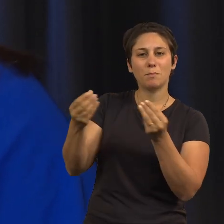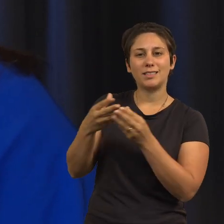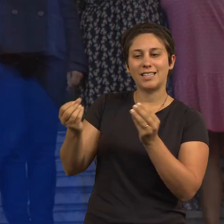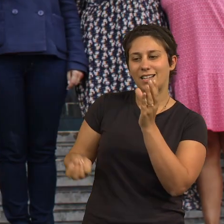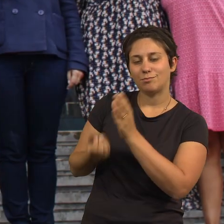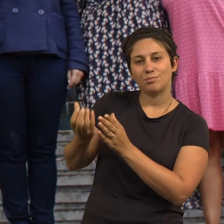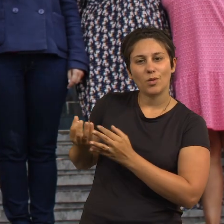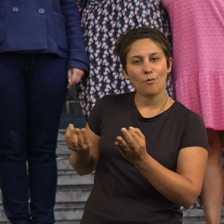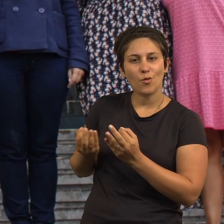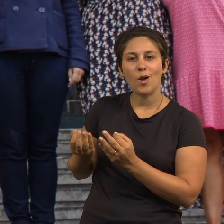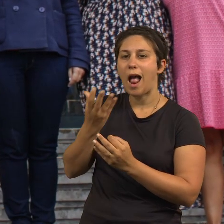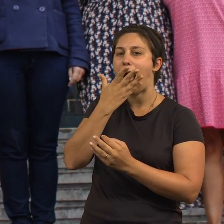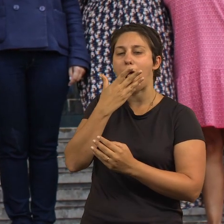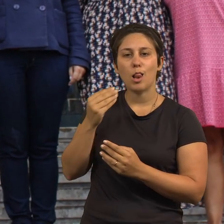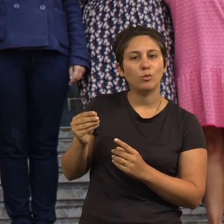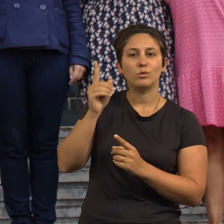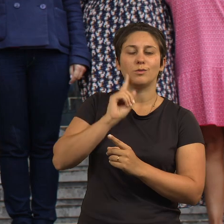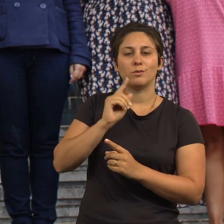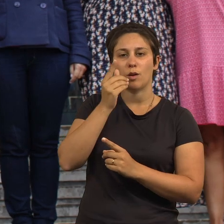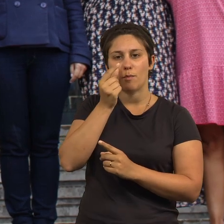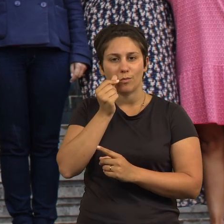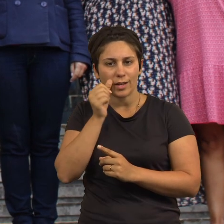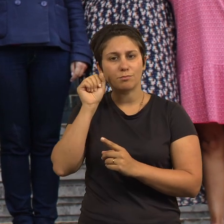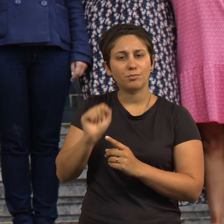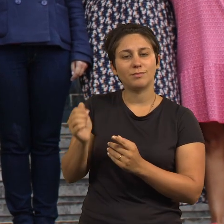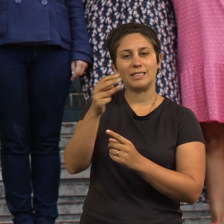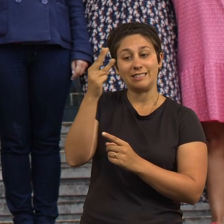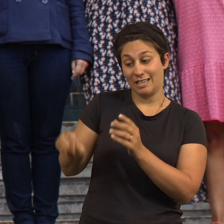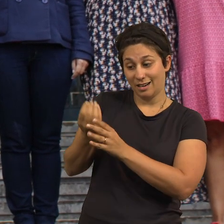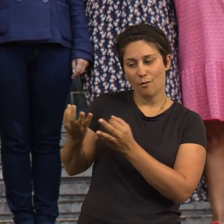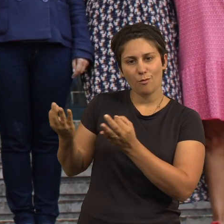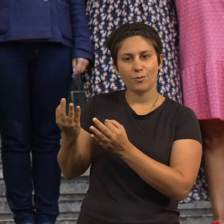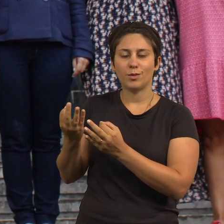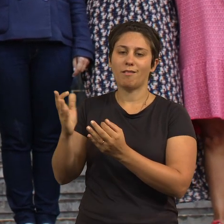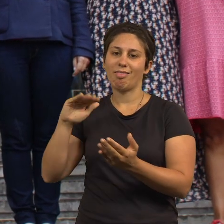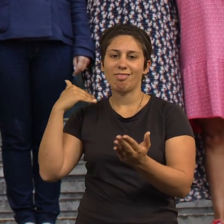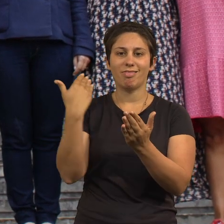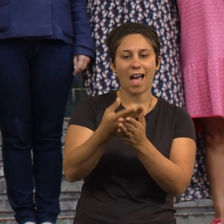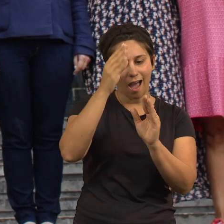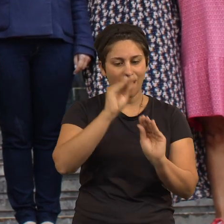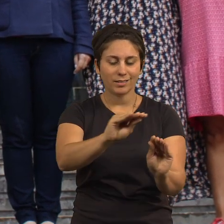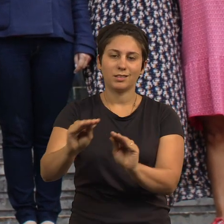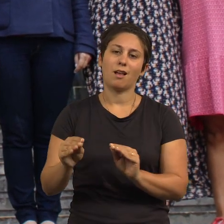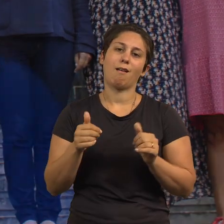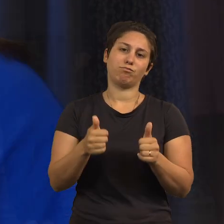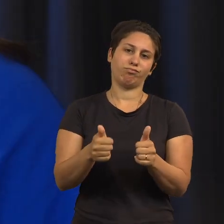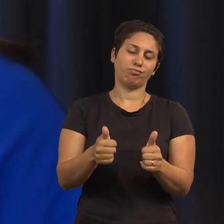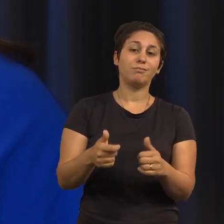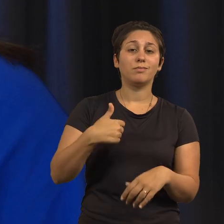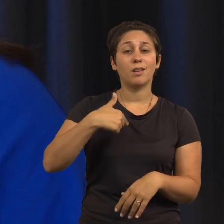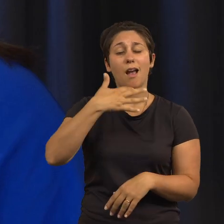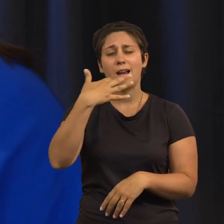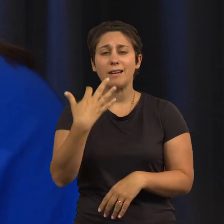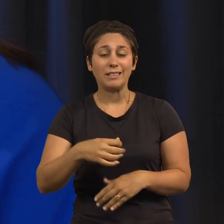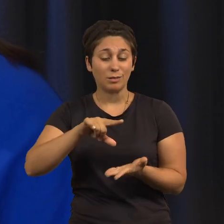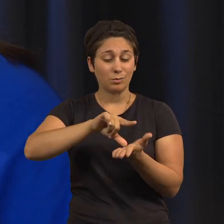estudantes e pelos estudantes da Escola Superior de Educação. Portanto, eu acredito que este projeto vai ter de facto um impacto